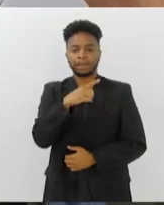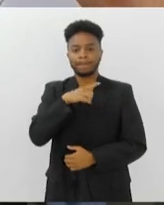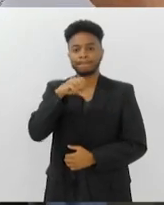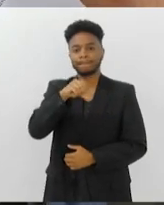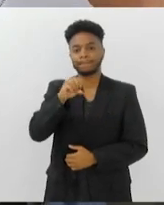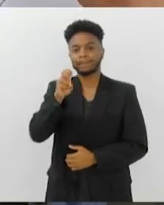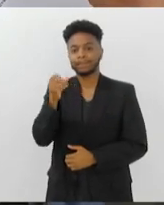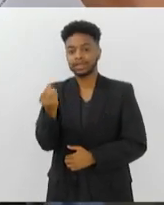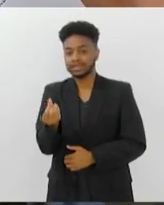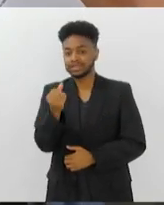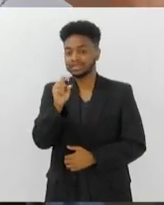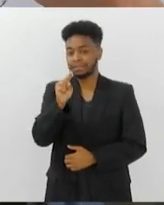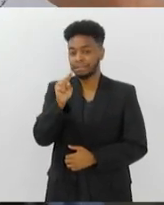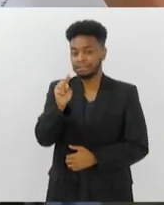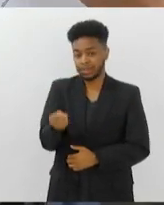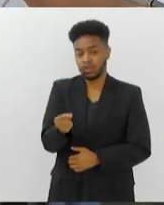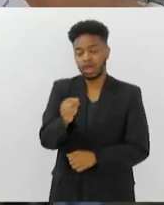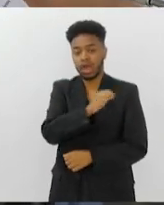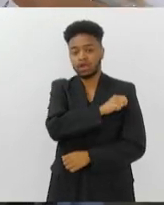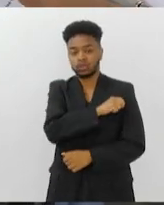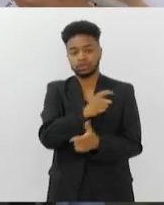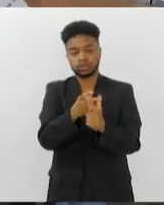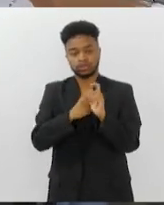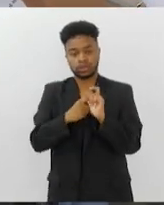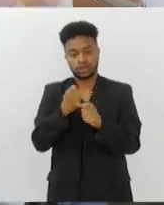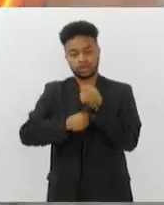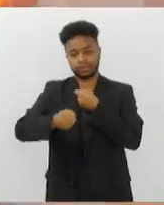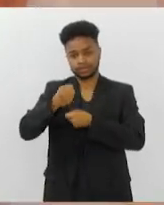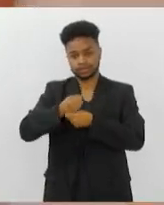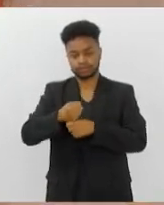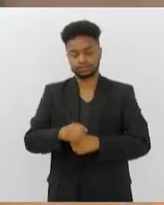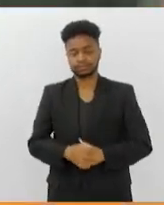96 mil estudantes inadimplentes no ano passado.